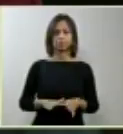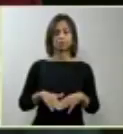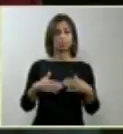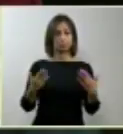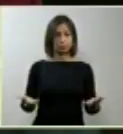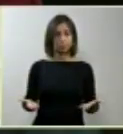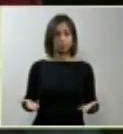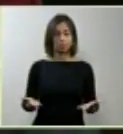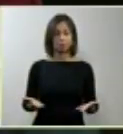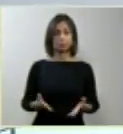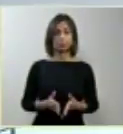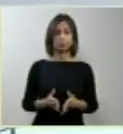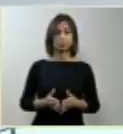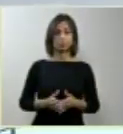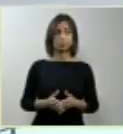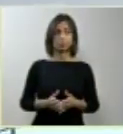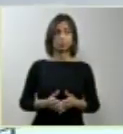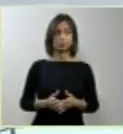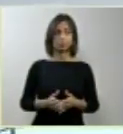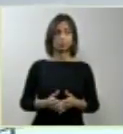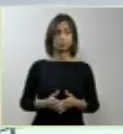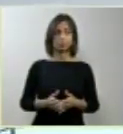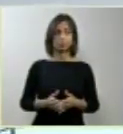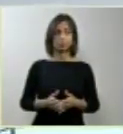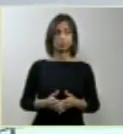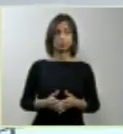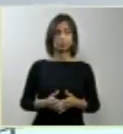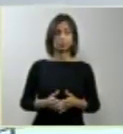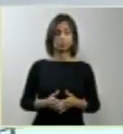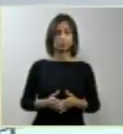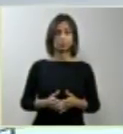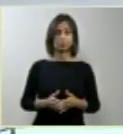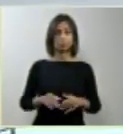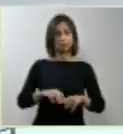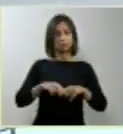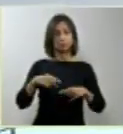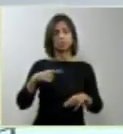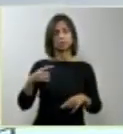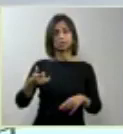Entretanto, talvez até pela idade,